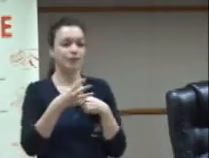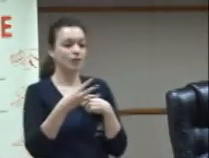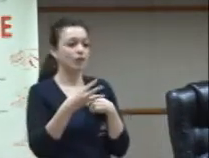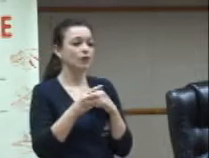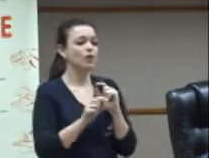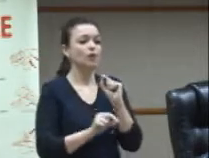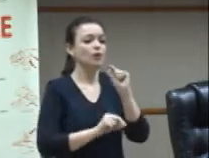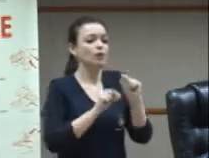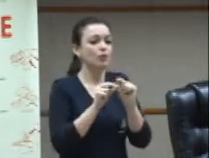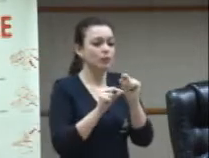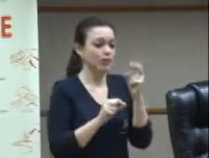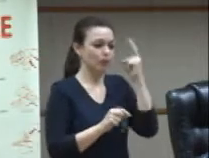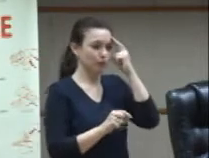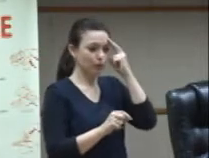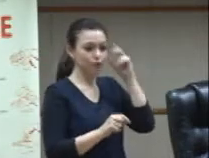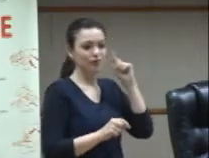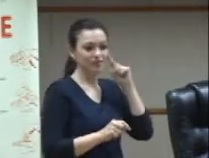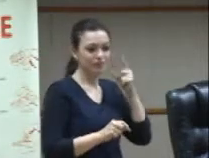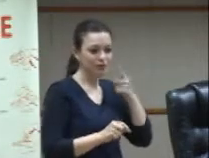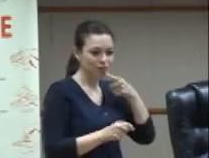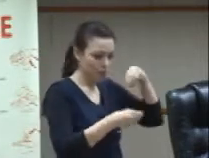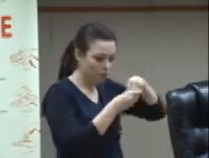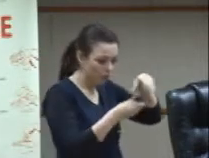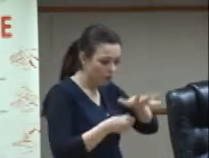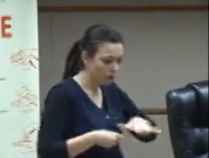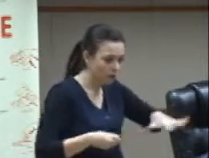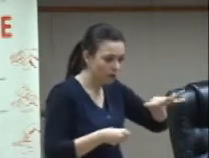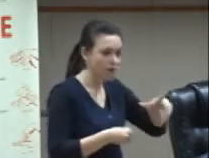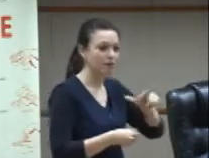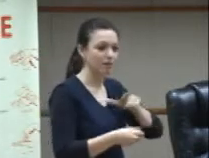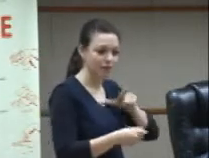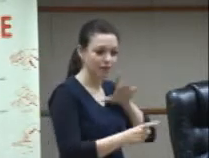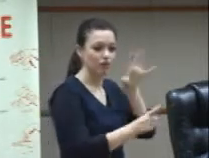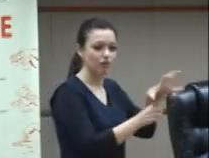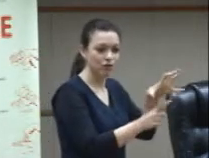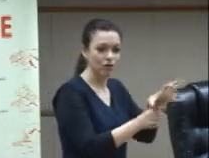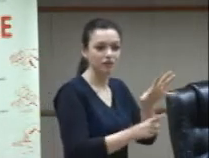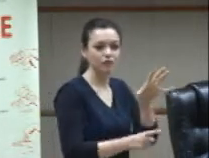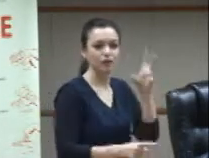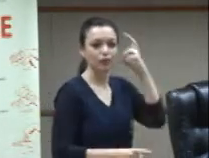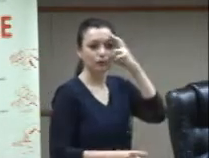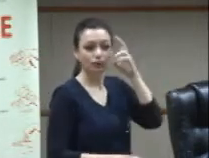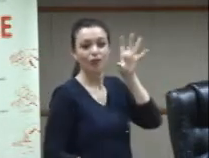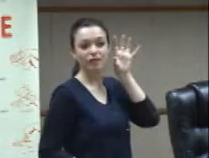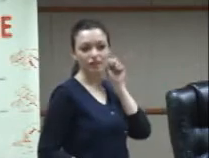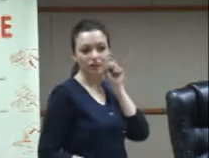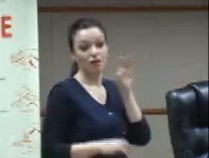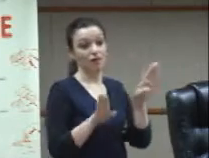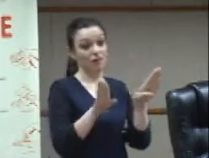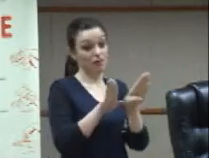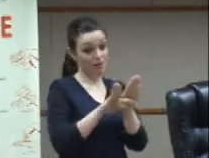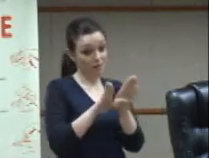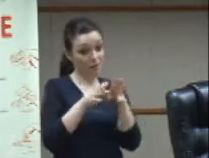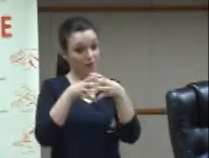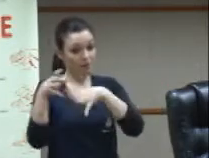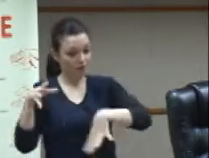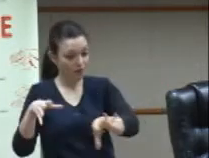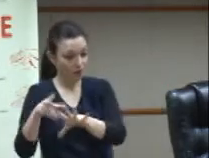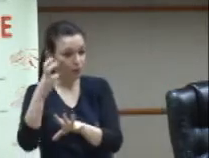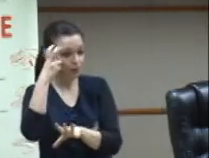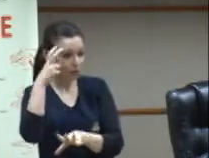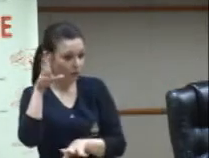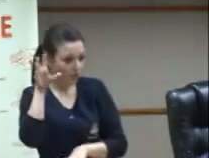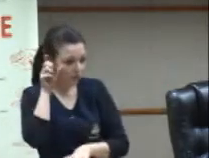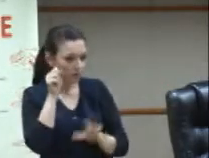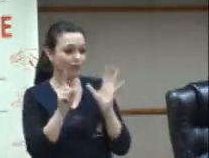os valores das culturas ouvintes e vice-versa porque cada um de nós traz a